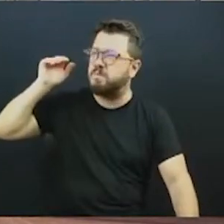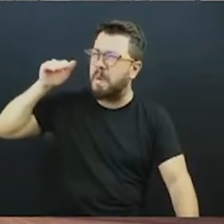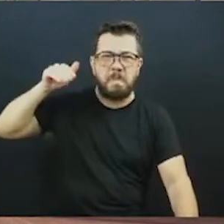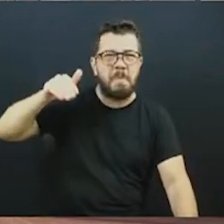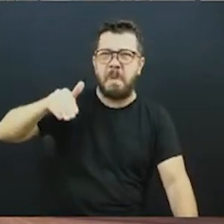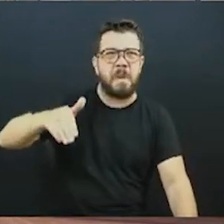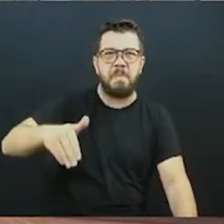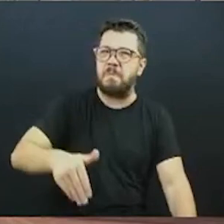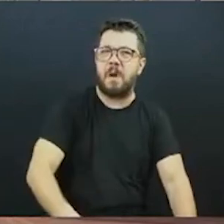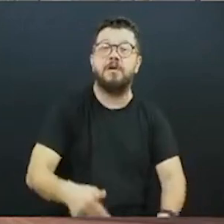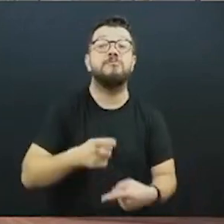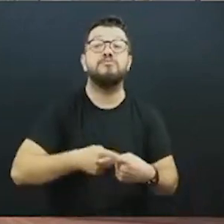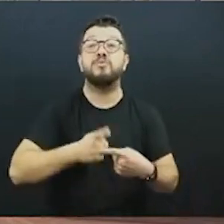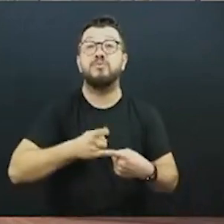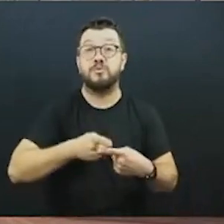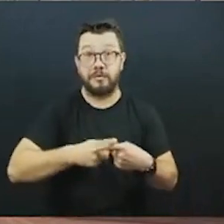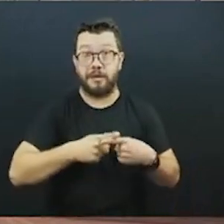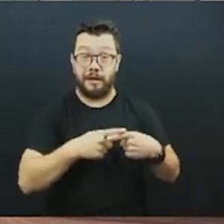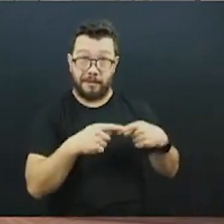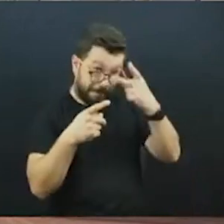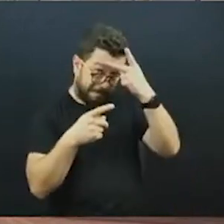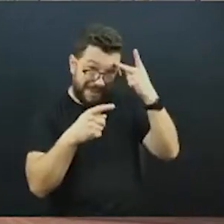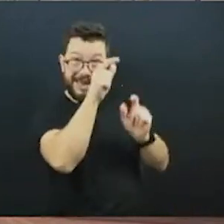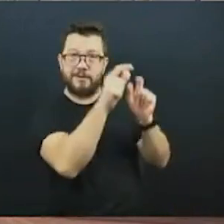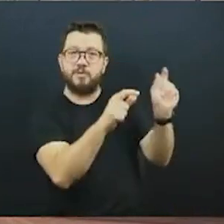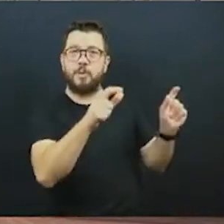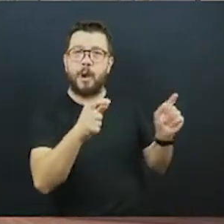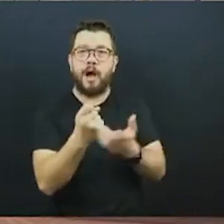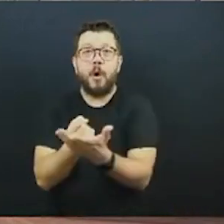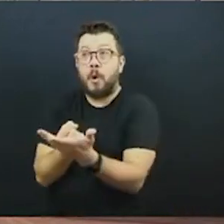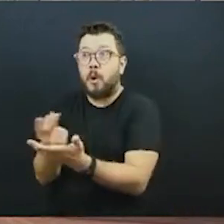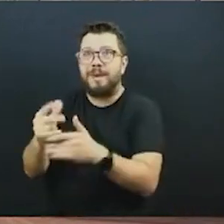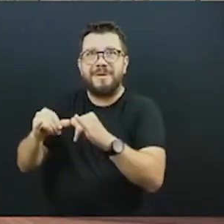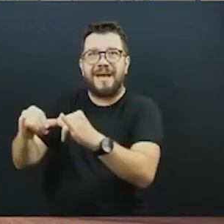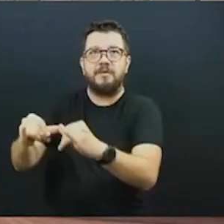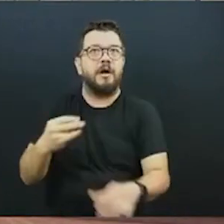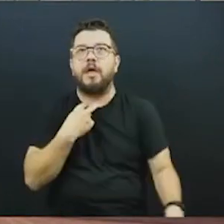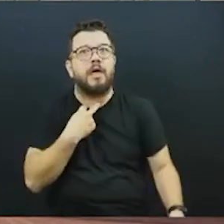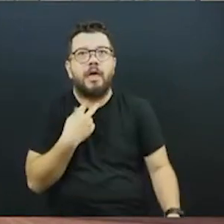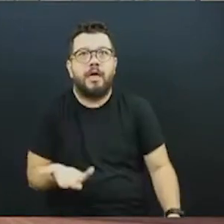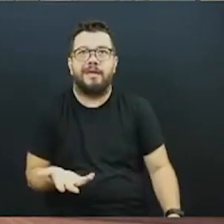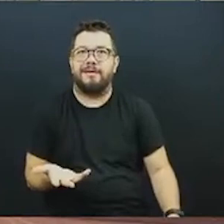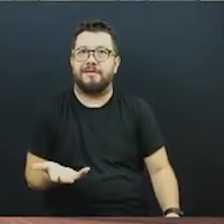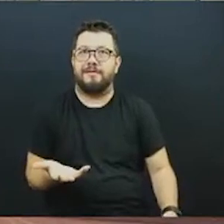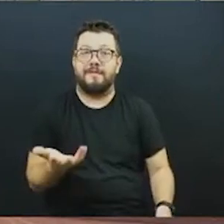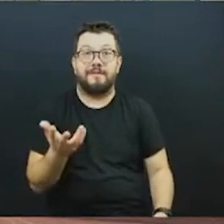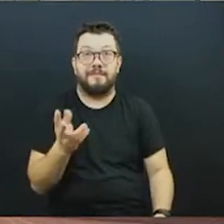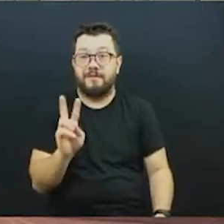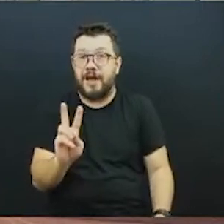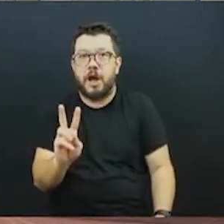o cidadão, o trabalhador, não consegue fazer compra no supermercado. Então, quando a gente fala na passagem de seis reais,